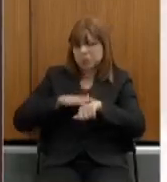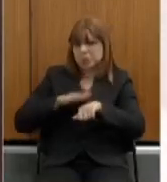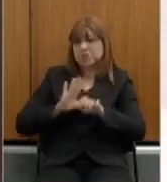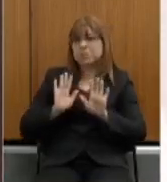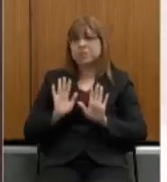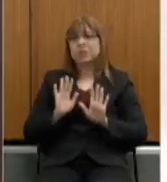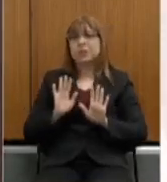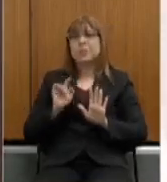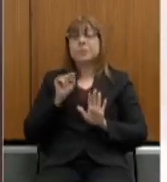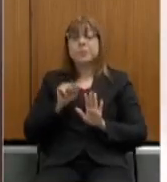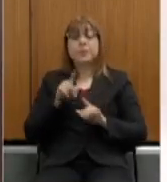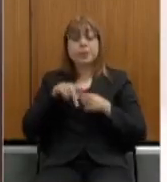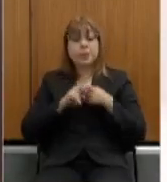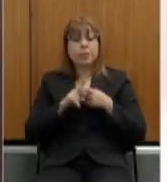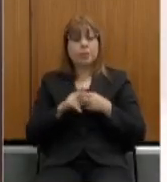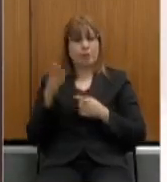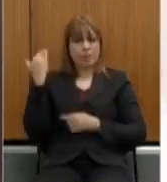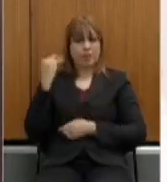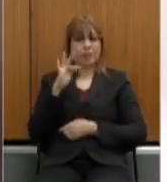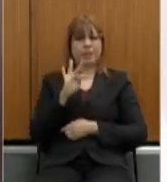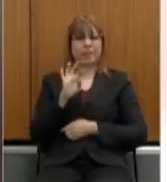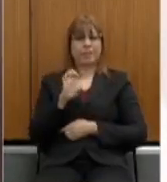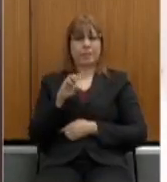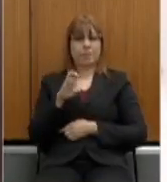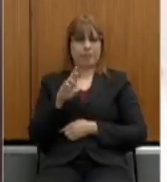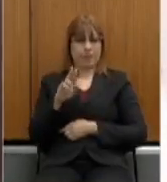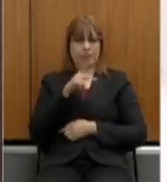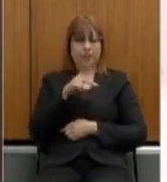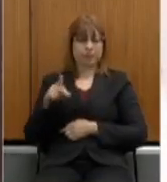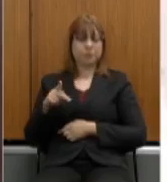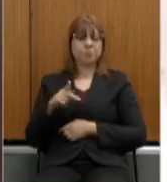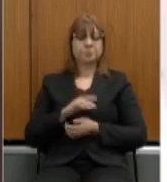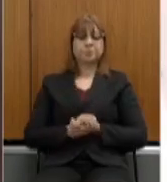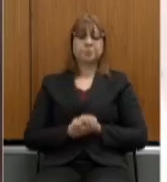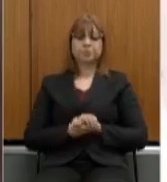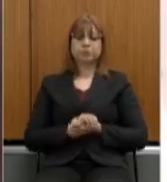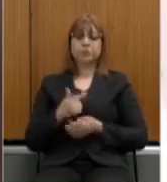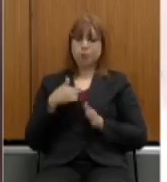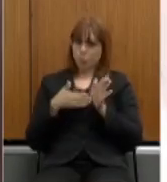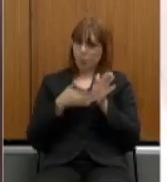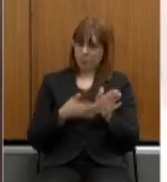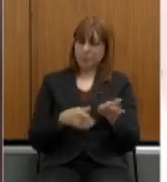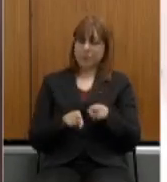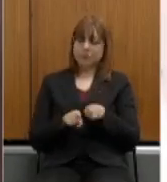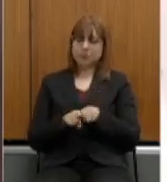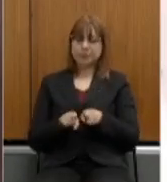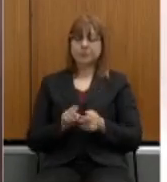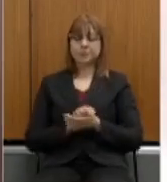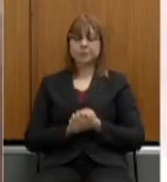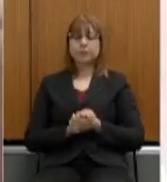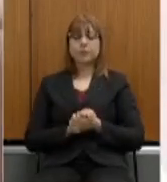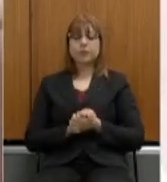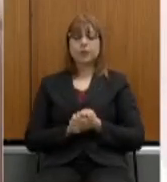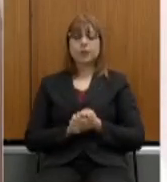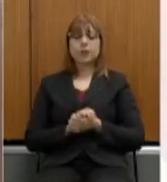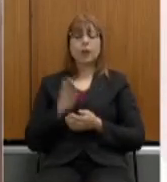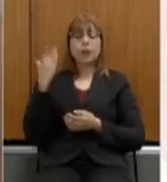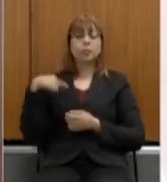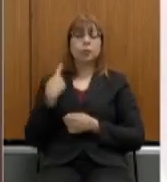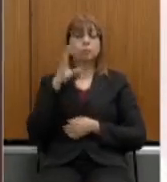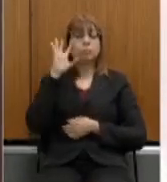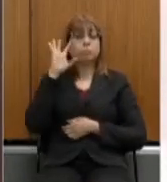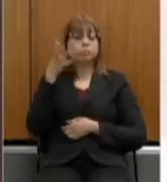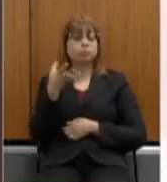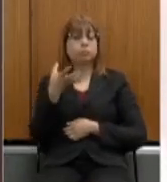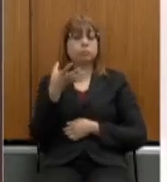nessa reforma do Temer, que eu também acompanhei, a nossa solução era um único